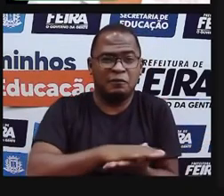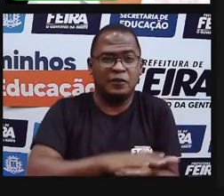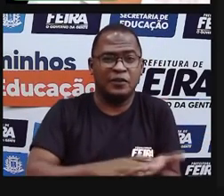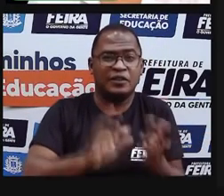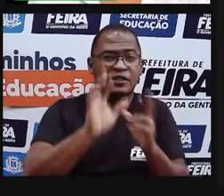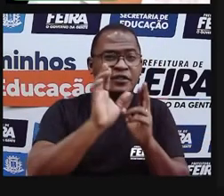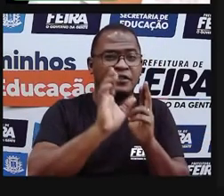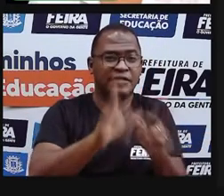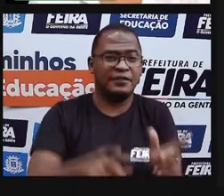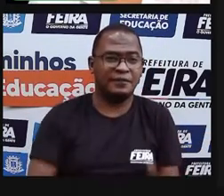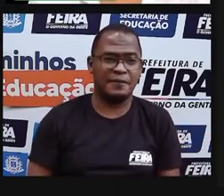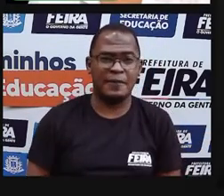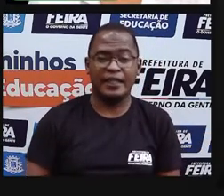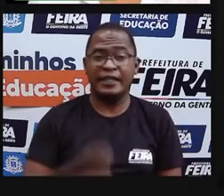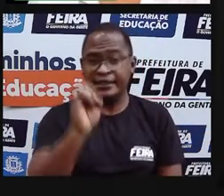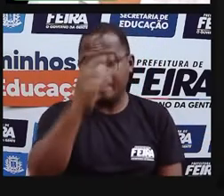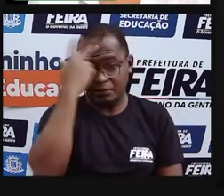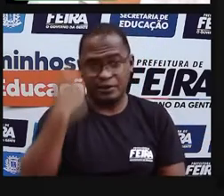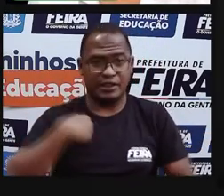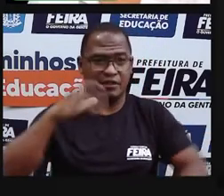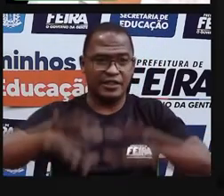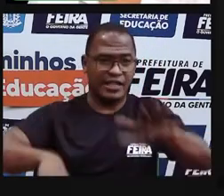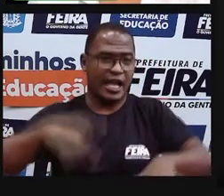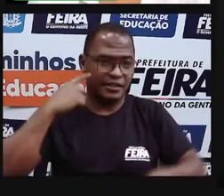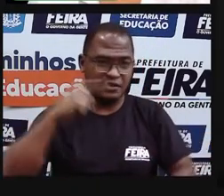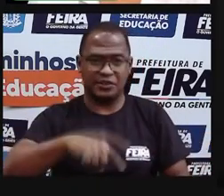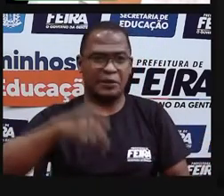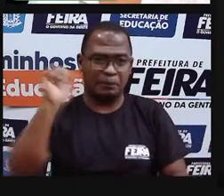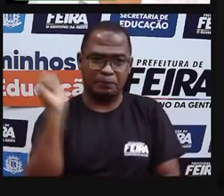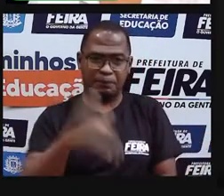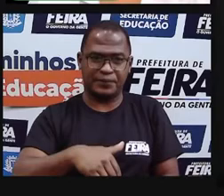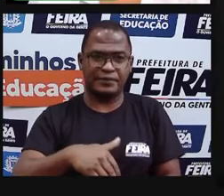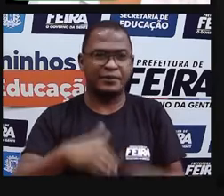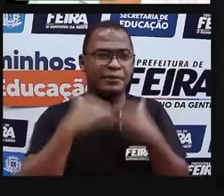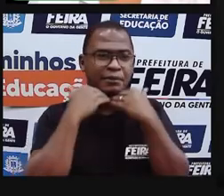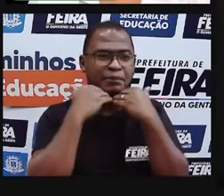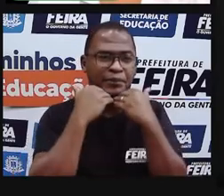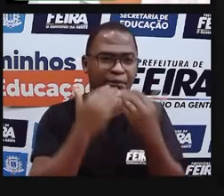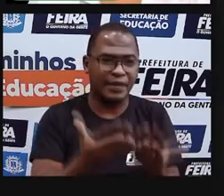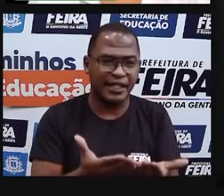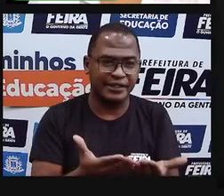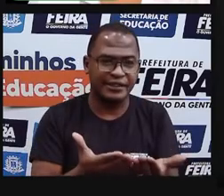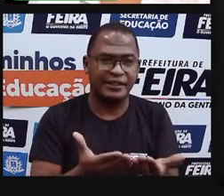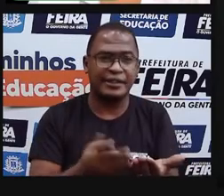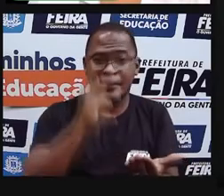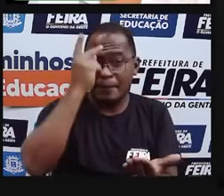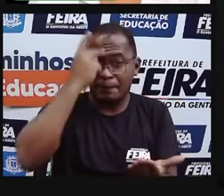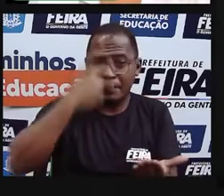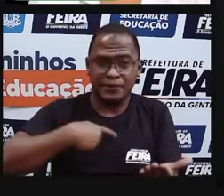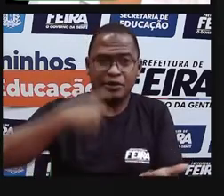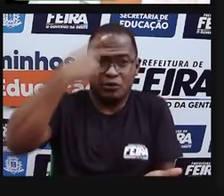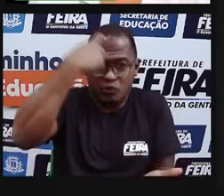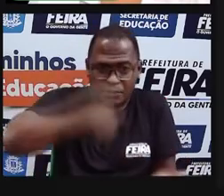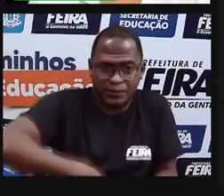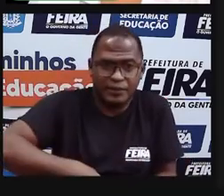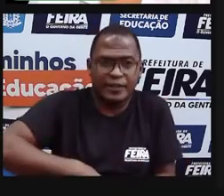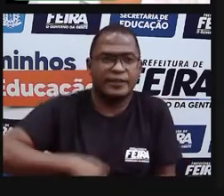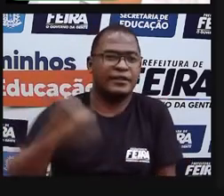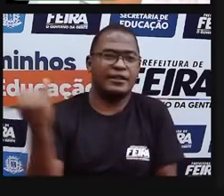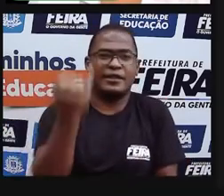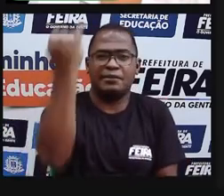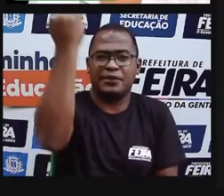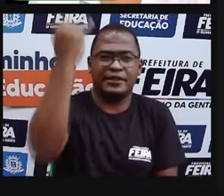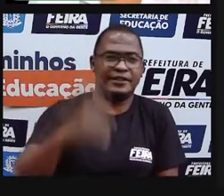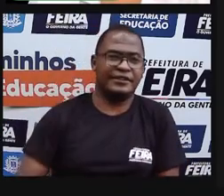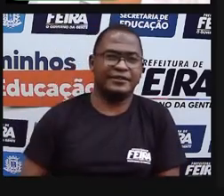Não importa o que as outras pessoas falam de você. O importante é que você continue sendo a pessoa que sempre foi. Se mudar, mude